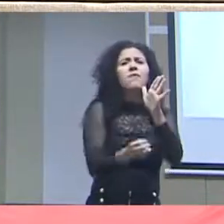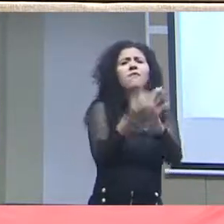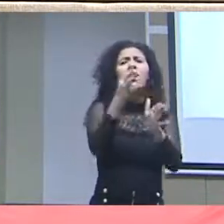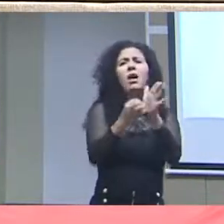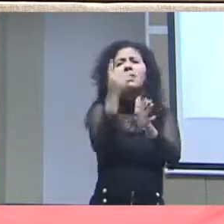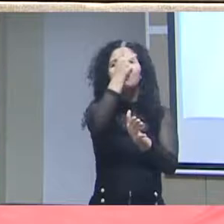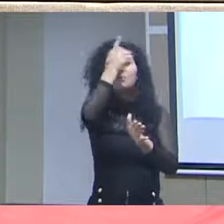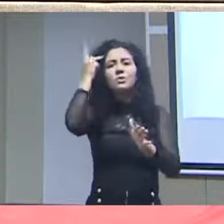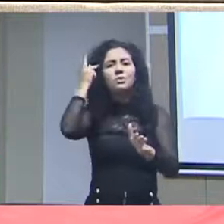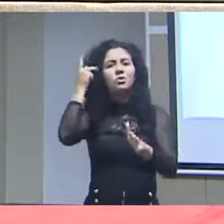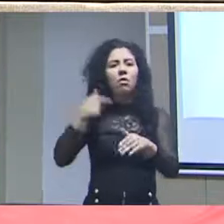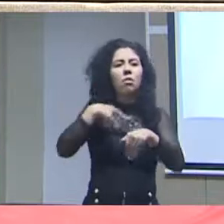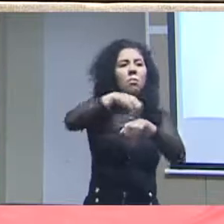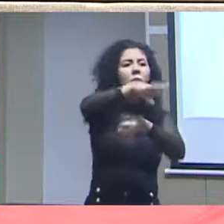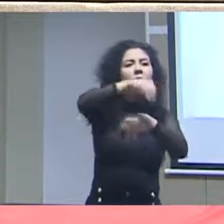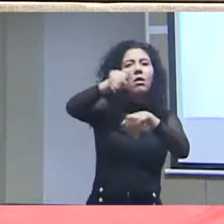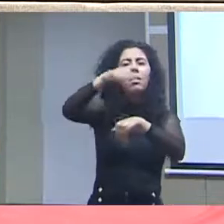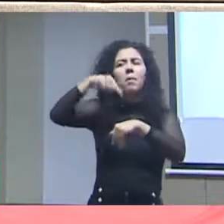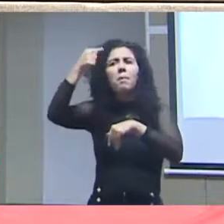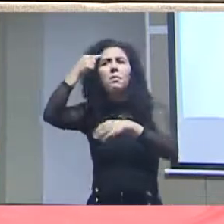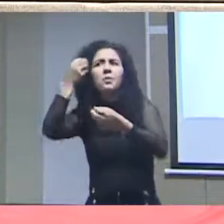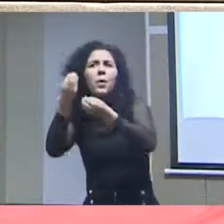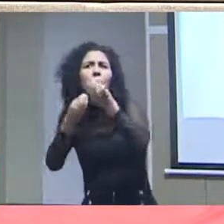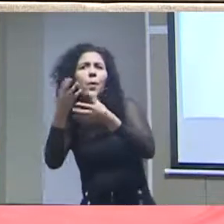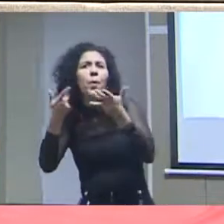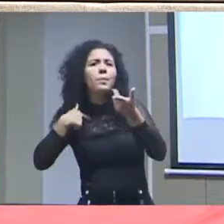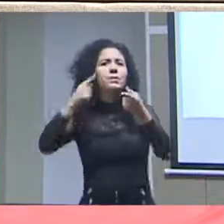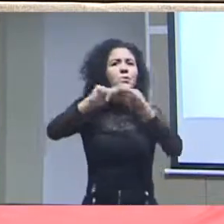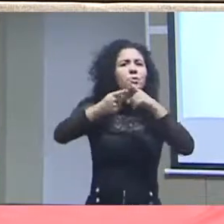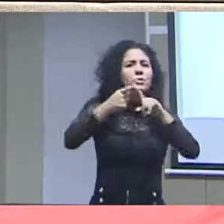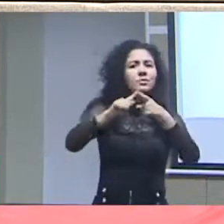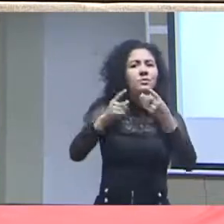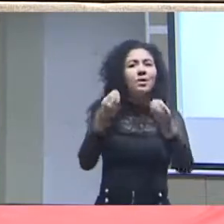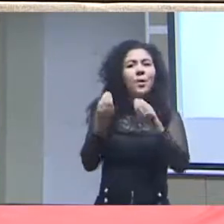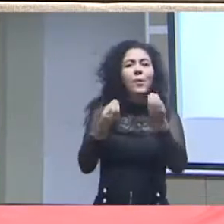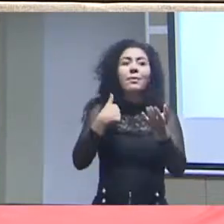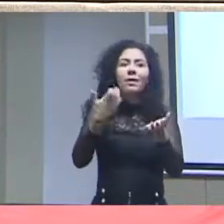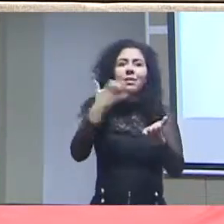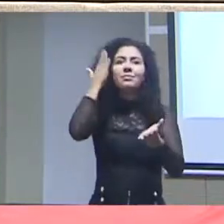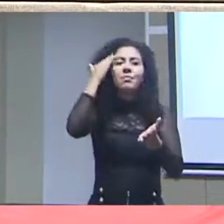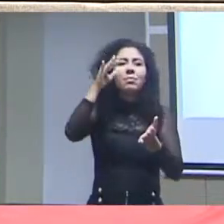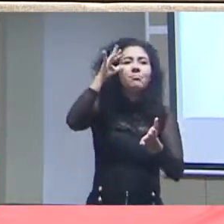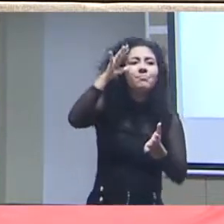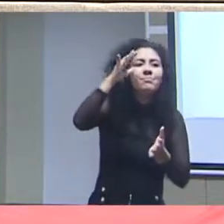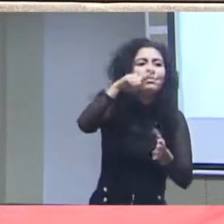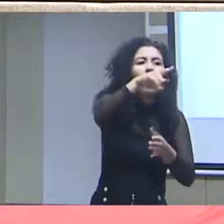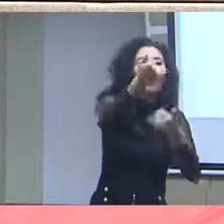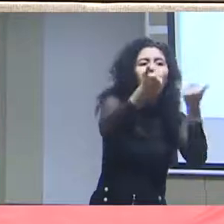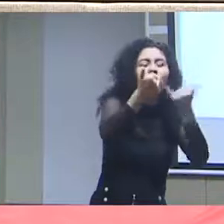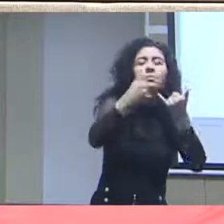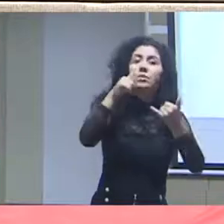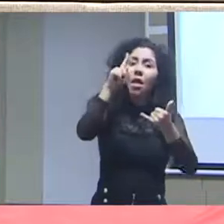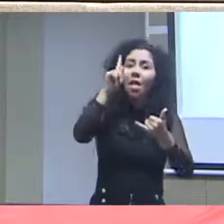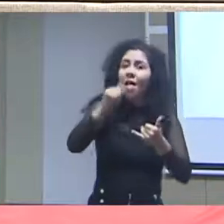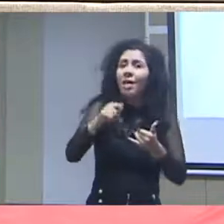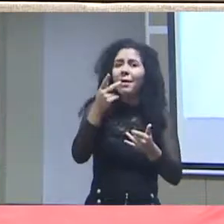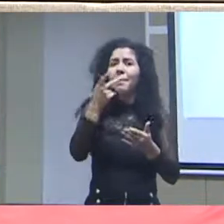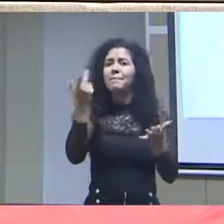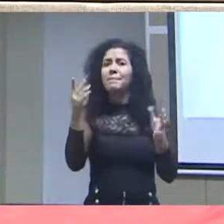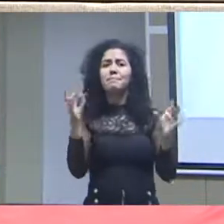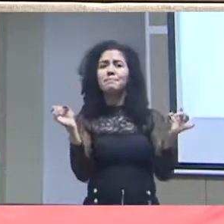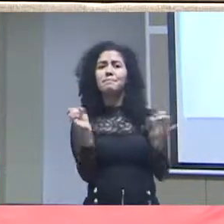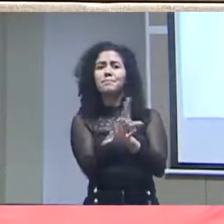milhões de pessoas pensarem aquilo que eles querem extrair dos dados. Então, isso é algo que é